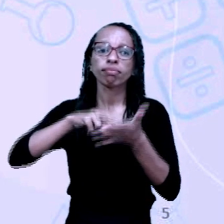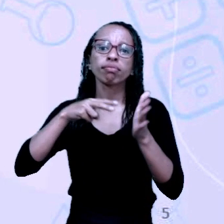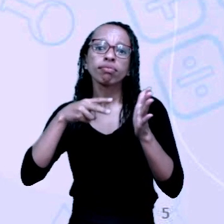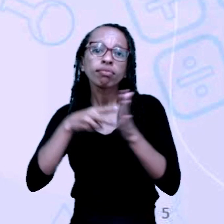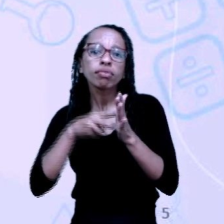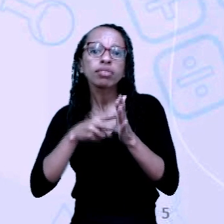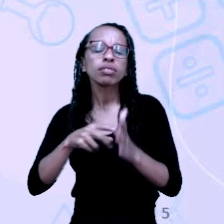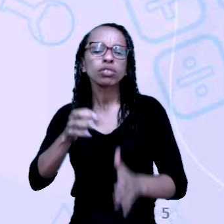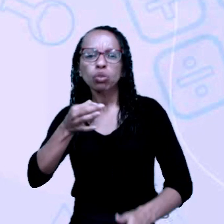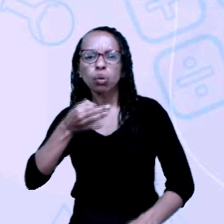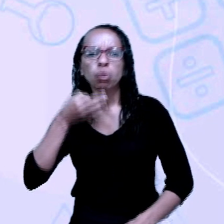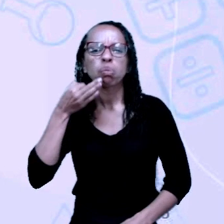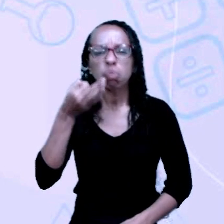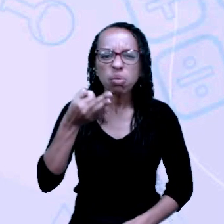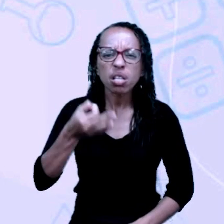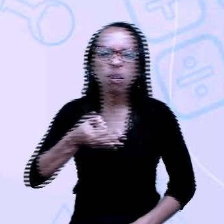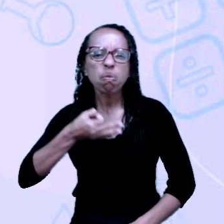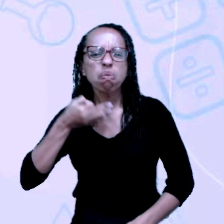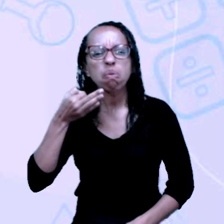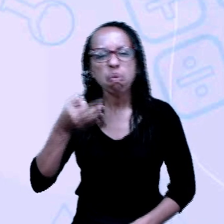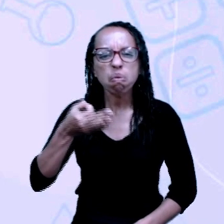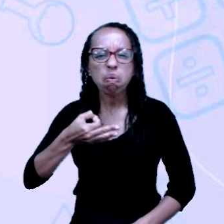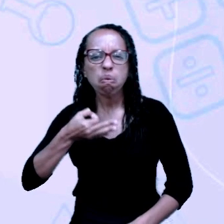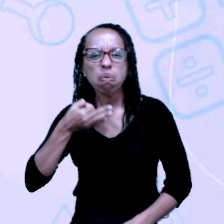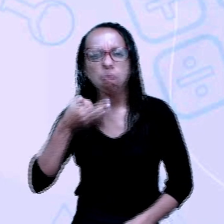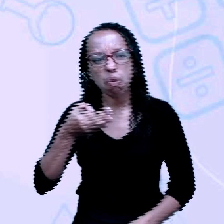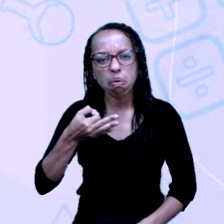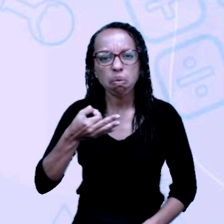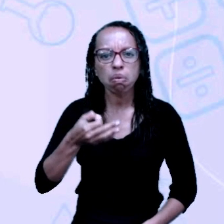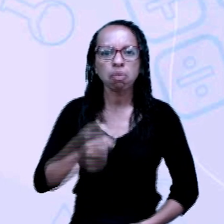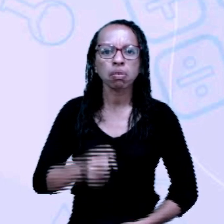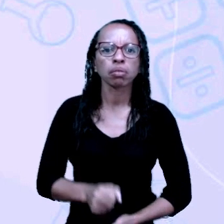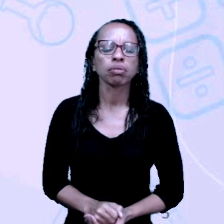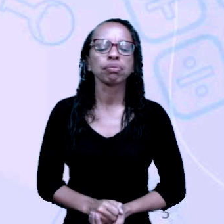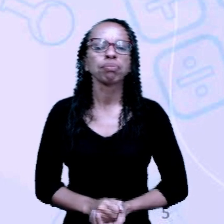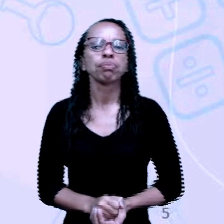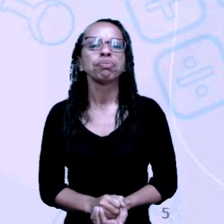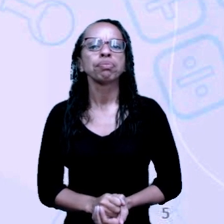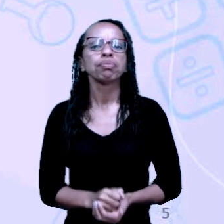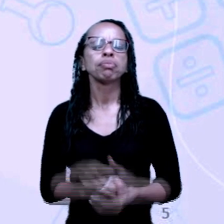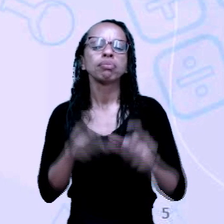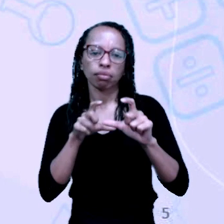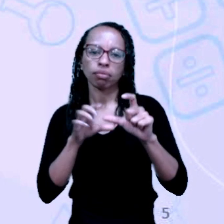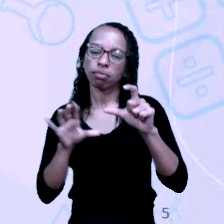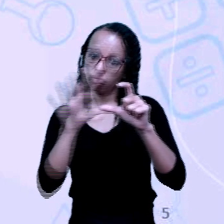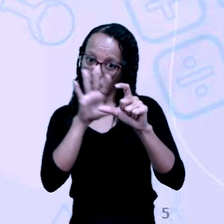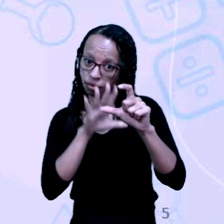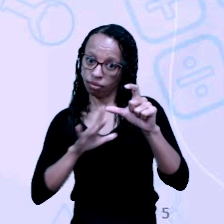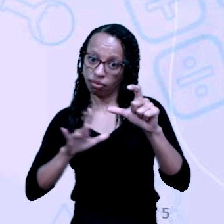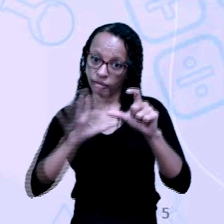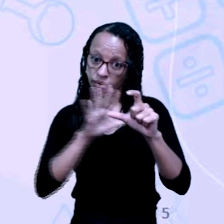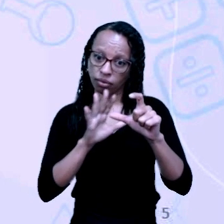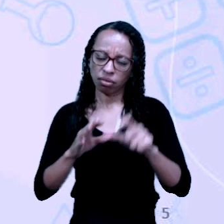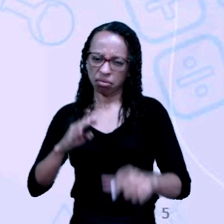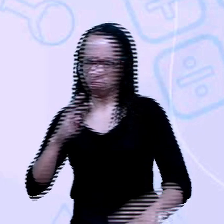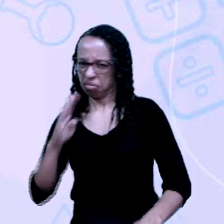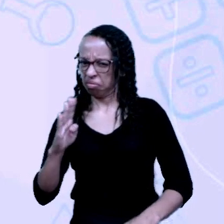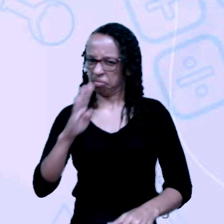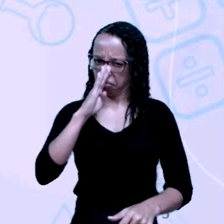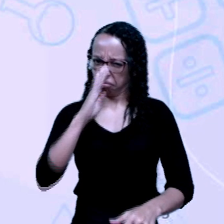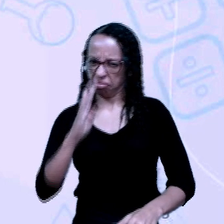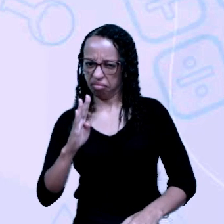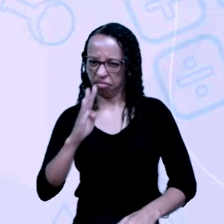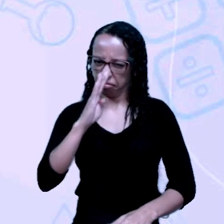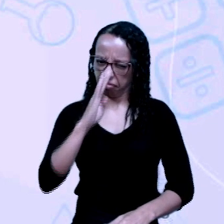violenta. O que já nos induz que essa charge, ela vai ter um exagero na sua